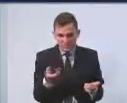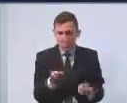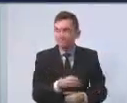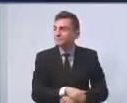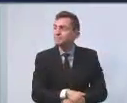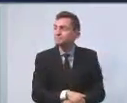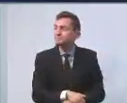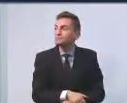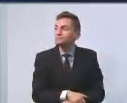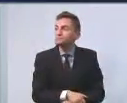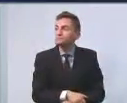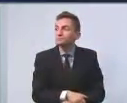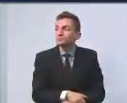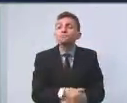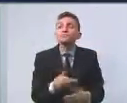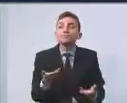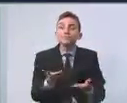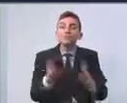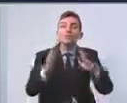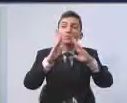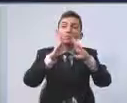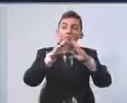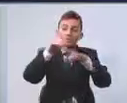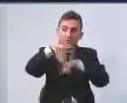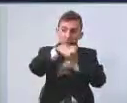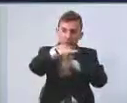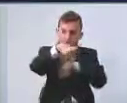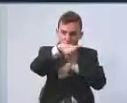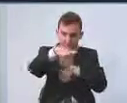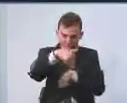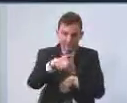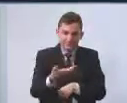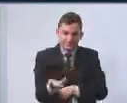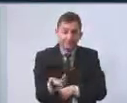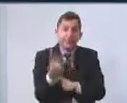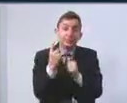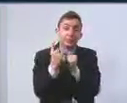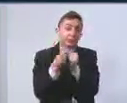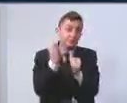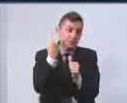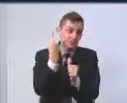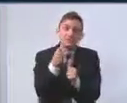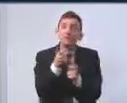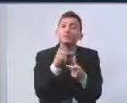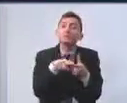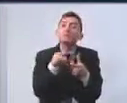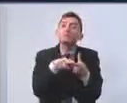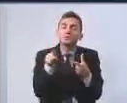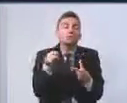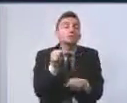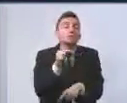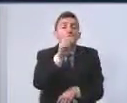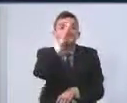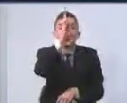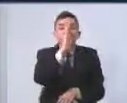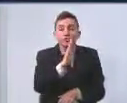com relação aos nossos moradores e moradores de rua. Bom, primeiro, este é um problema nacional.